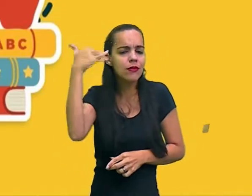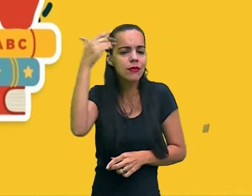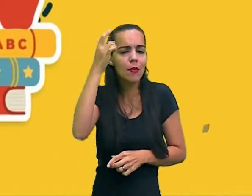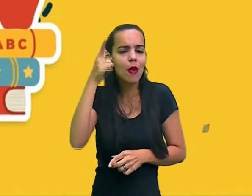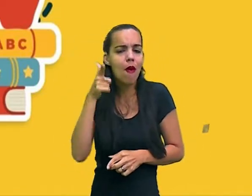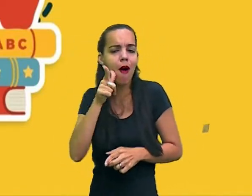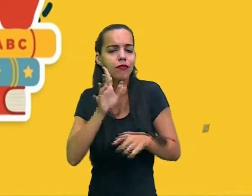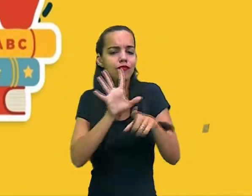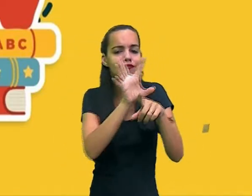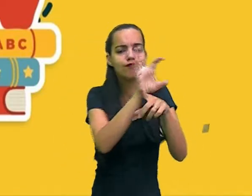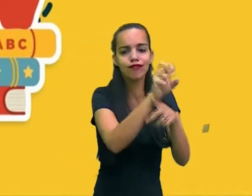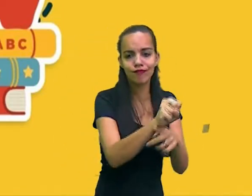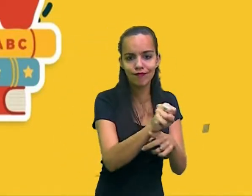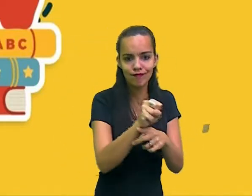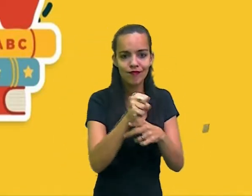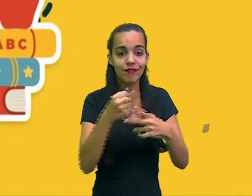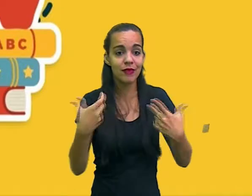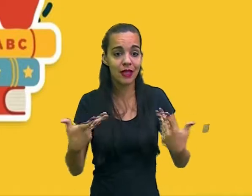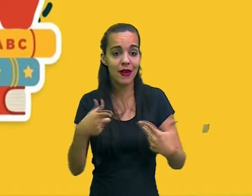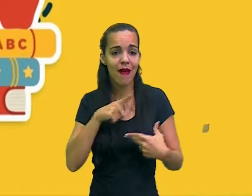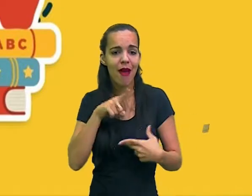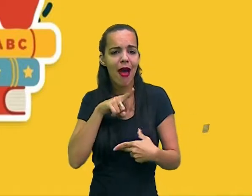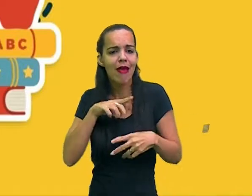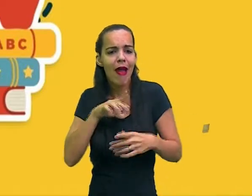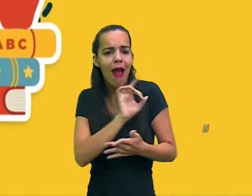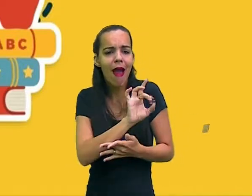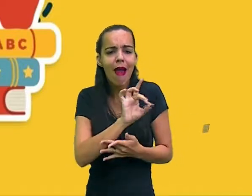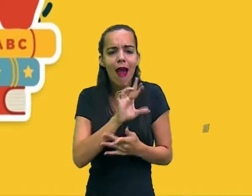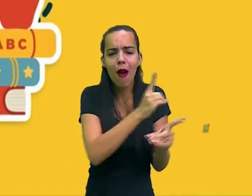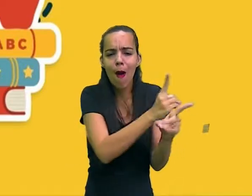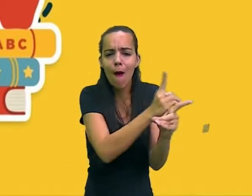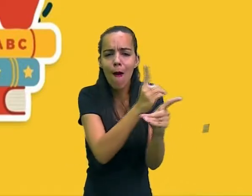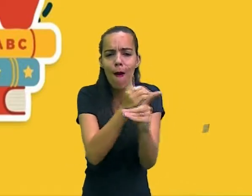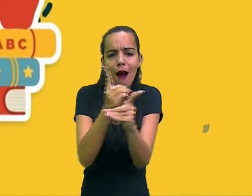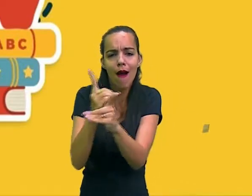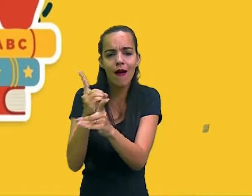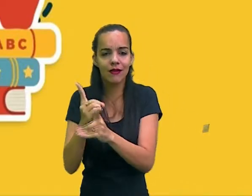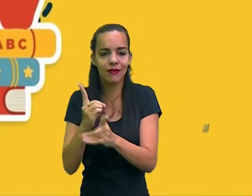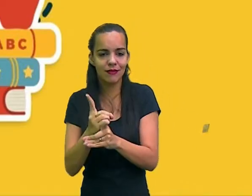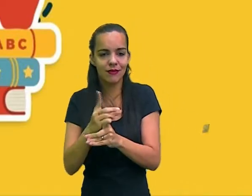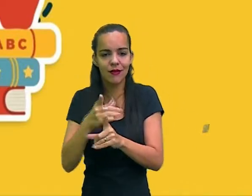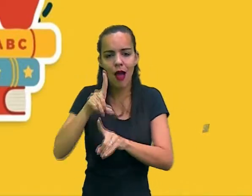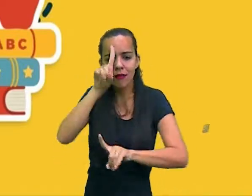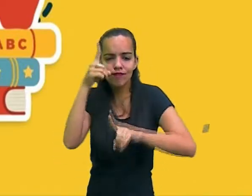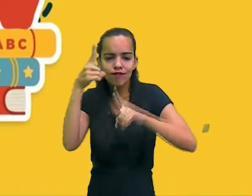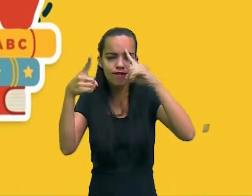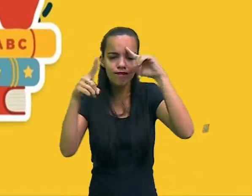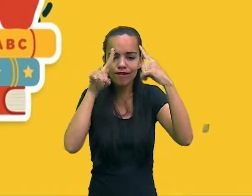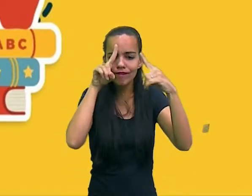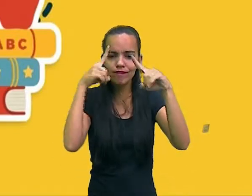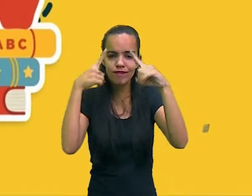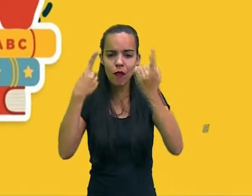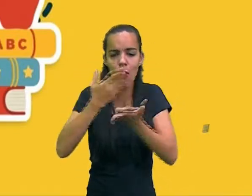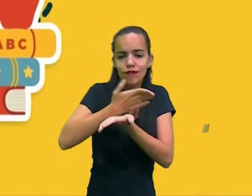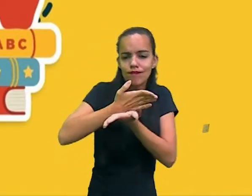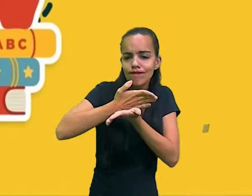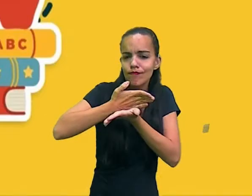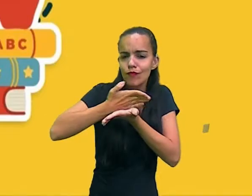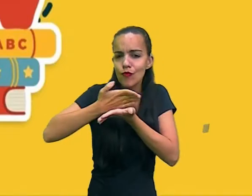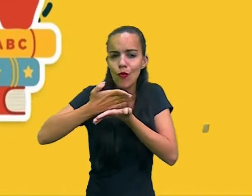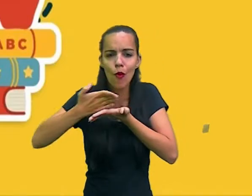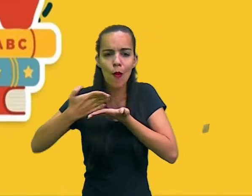bom professor. Em cada descoberta, cada invenção, todo bom começo